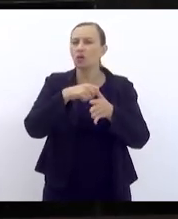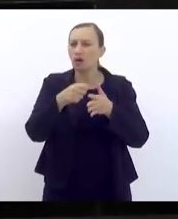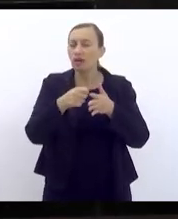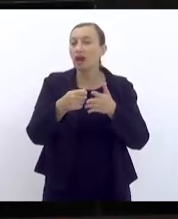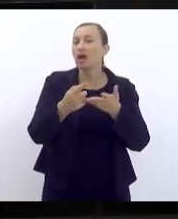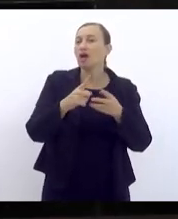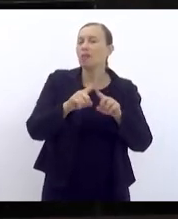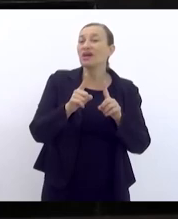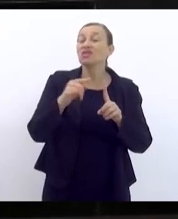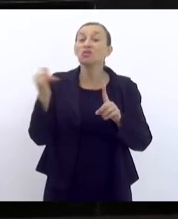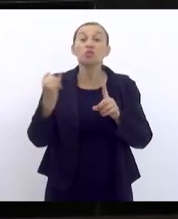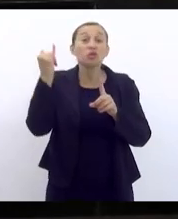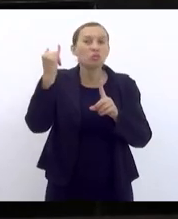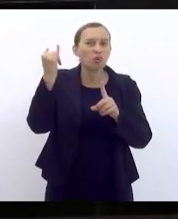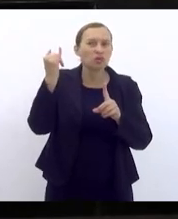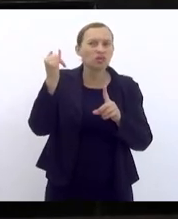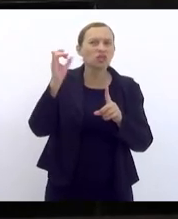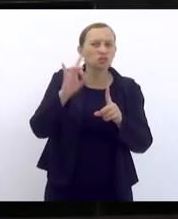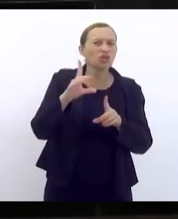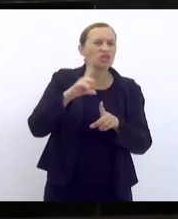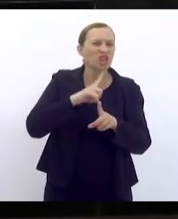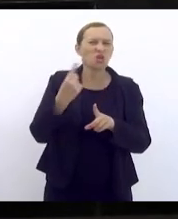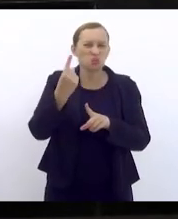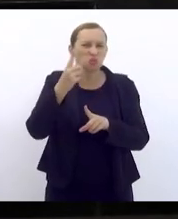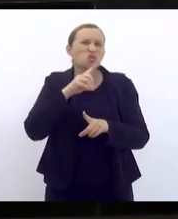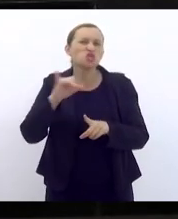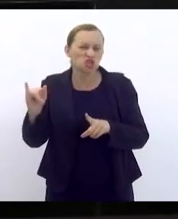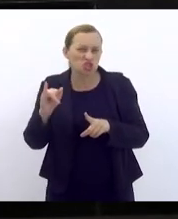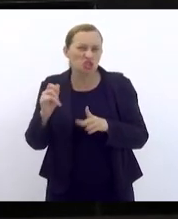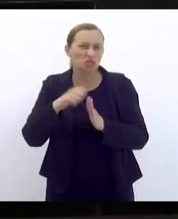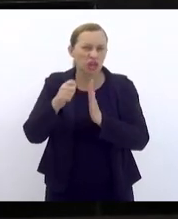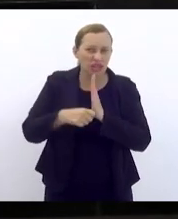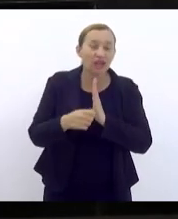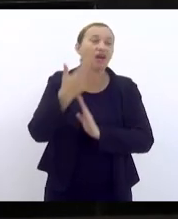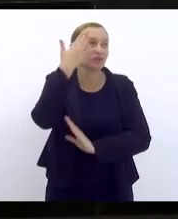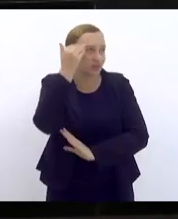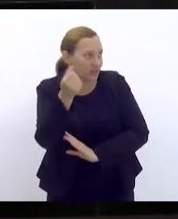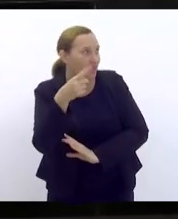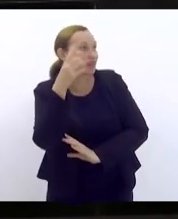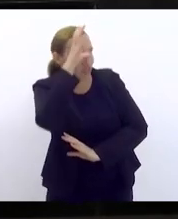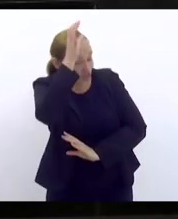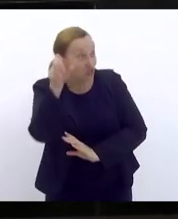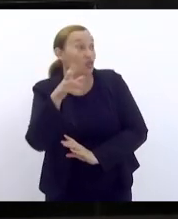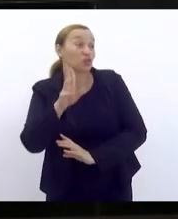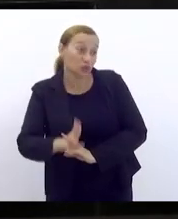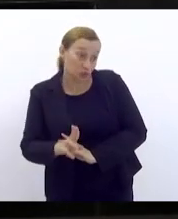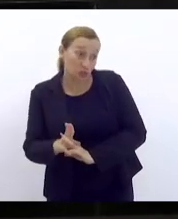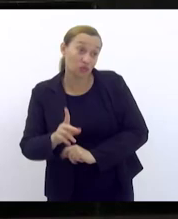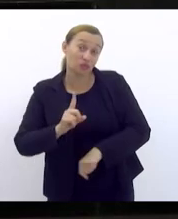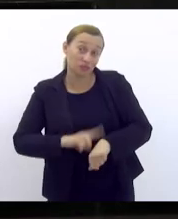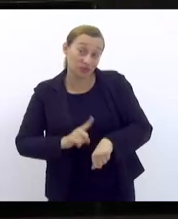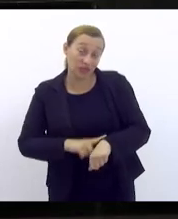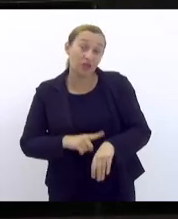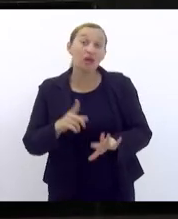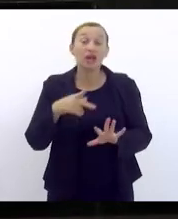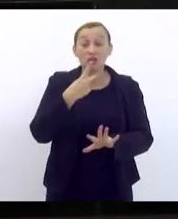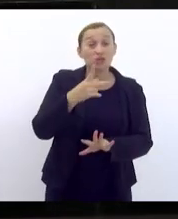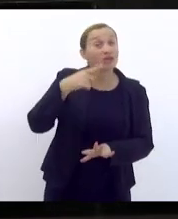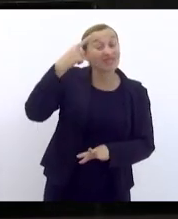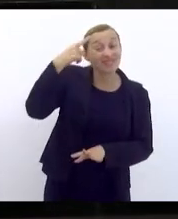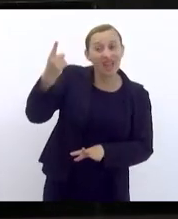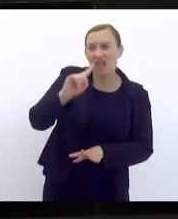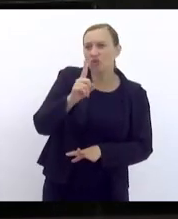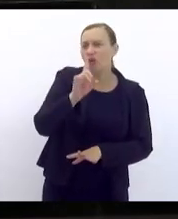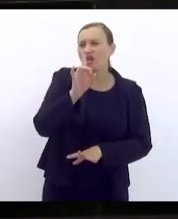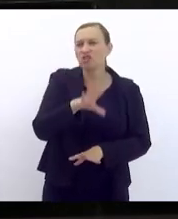e tal. O importante não é só ter uma data no calendário, eu sei, Tia Ju, deputada, presidente, em exercício, que a vossa ideia não é ter